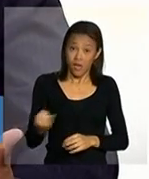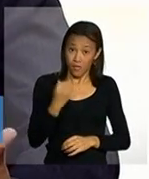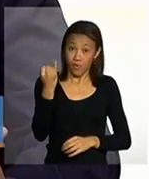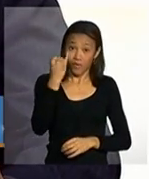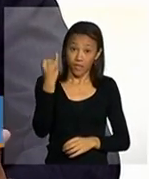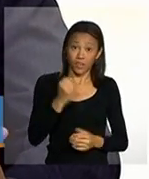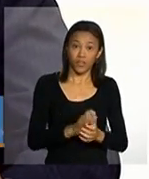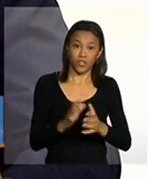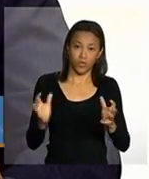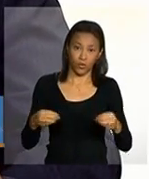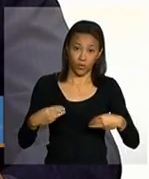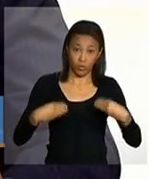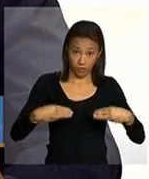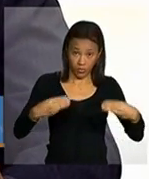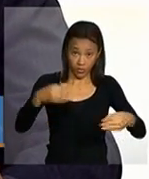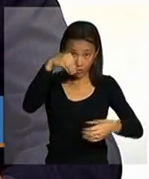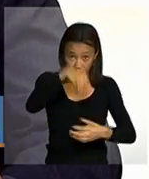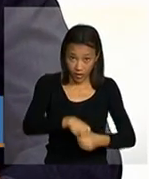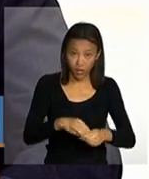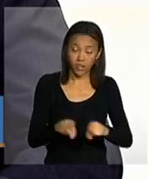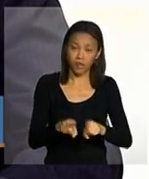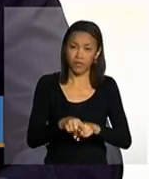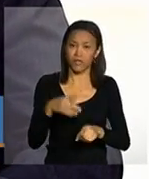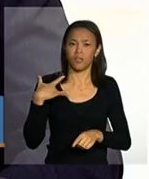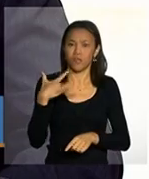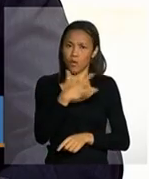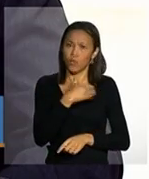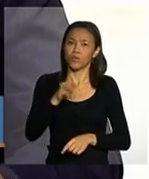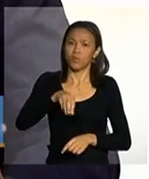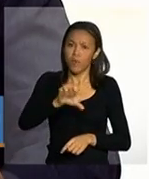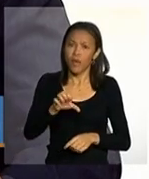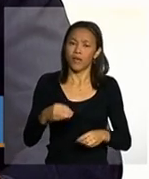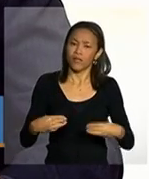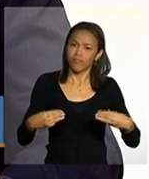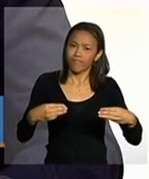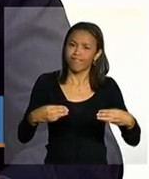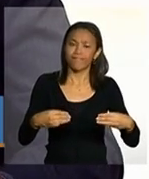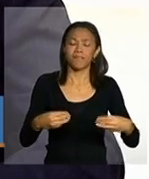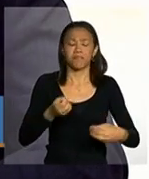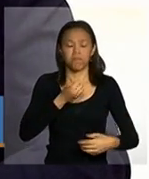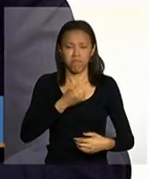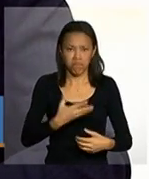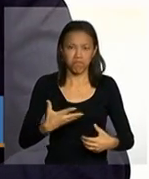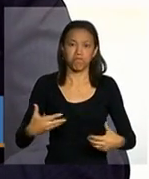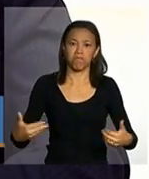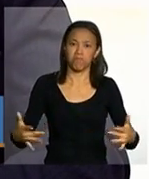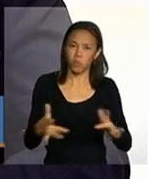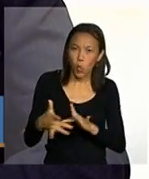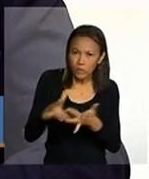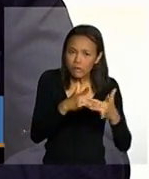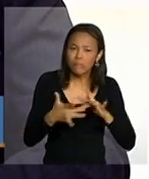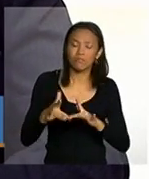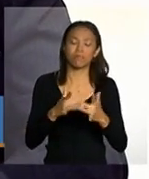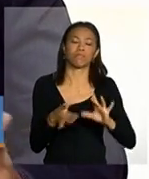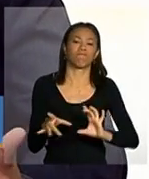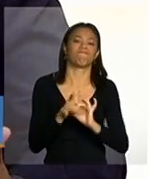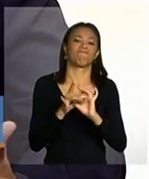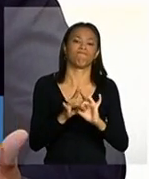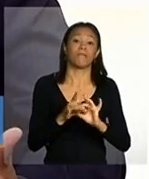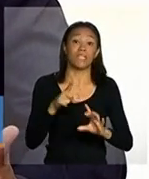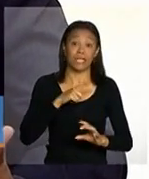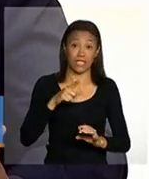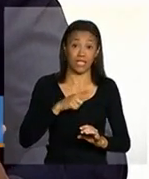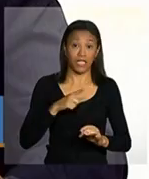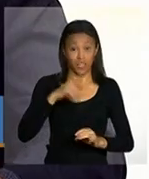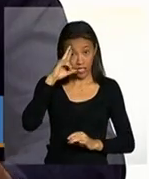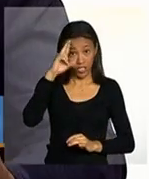redes do Ministério da Educação e do Ministério da Saúde comovente você tem gestor